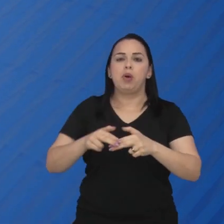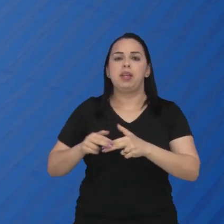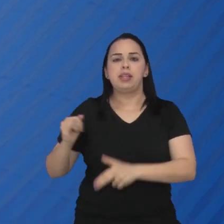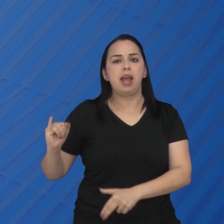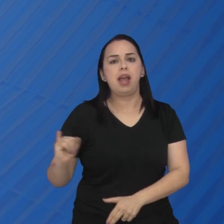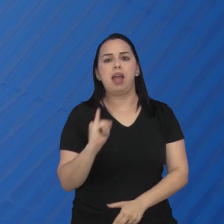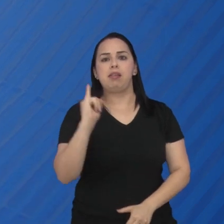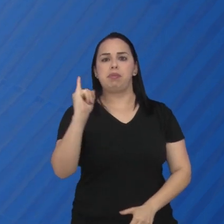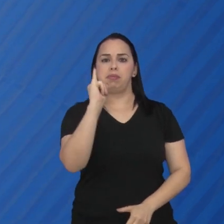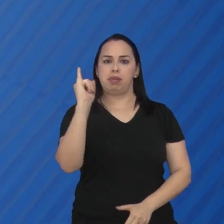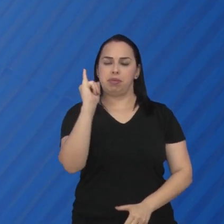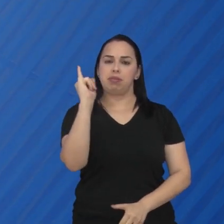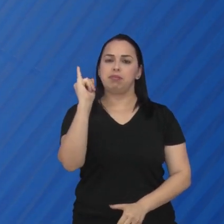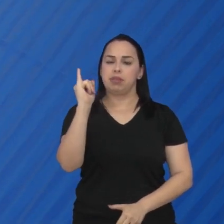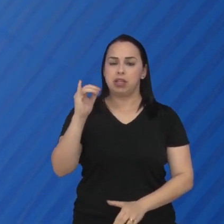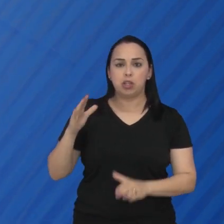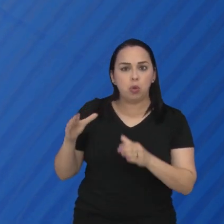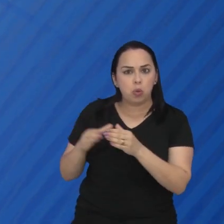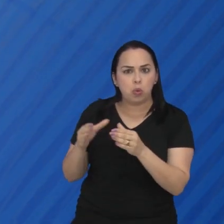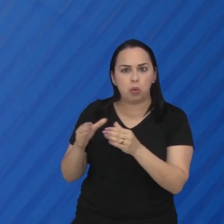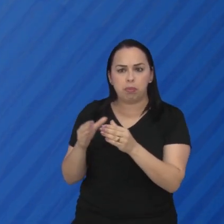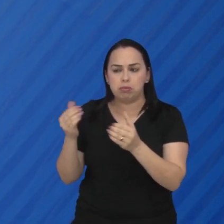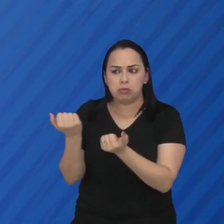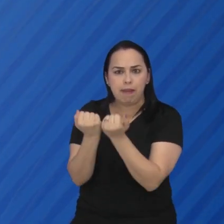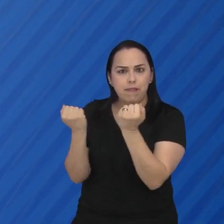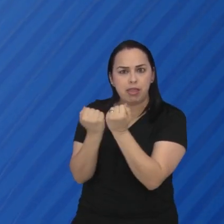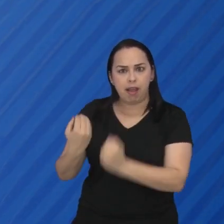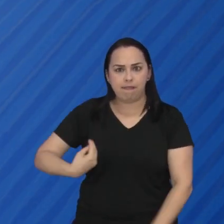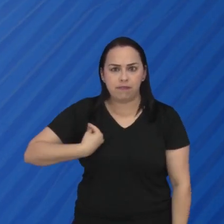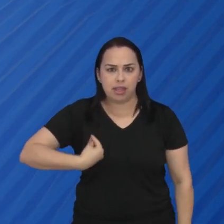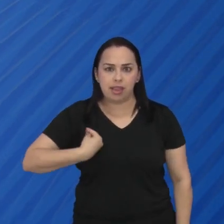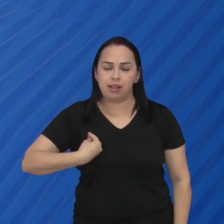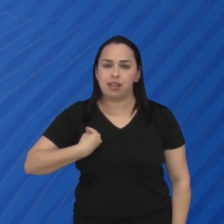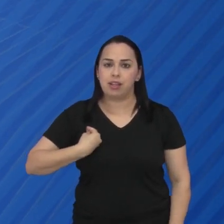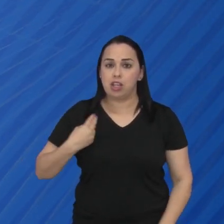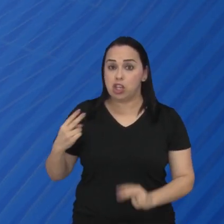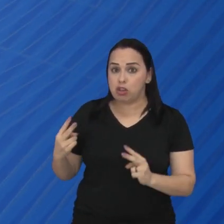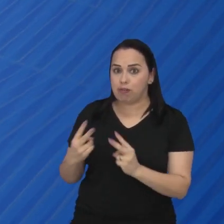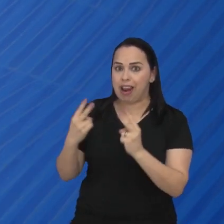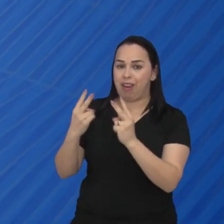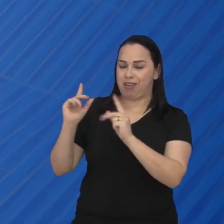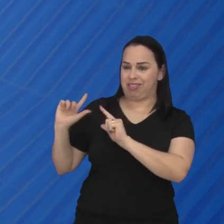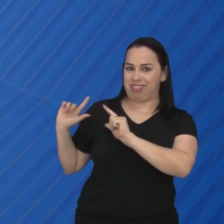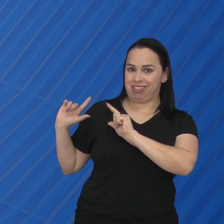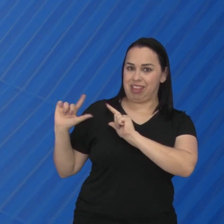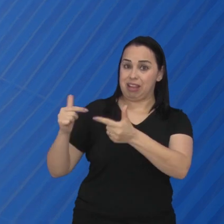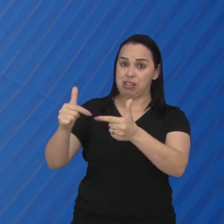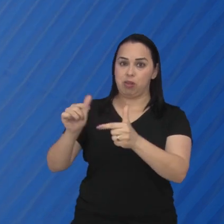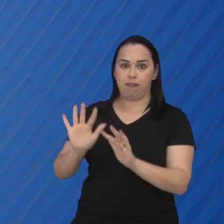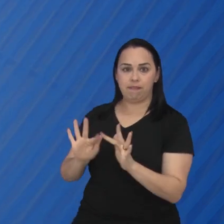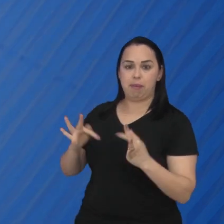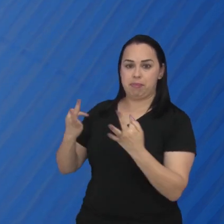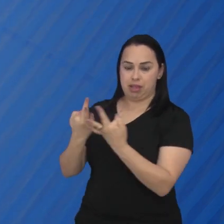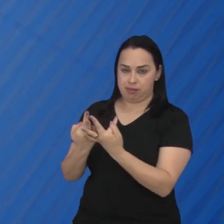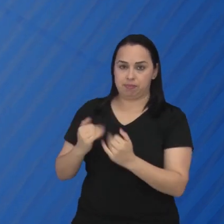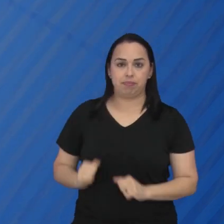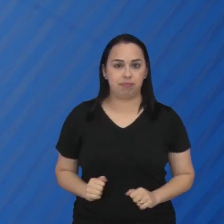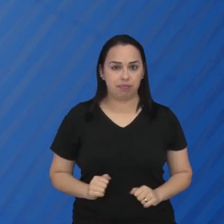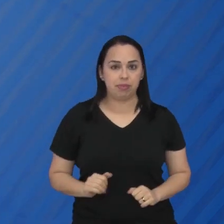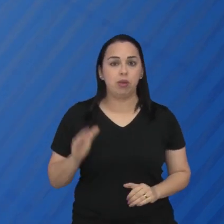e por isso é de suma importância uma articulação parlamentar em defesa da vida e dos valores